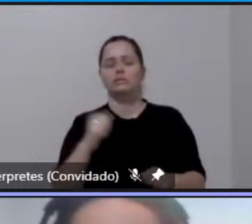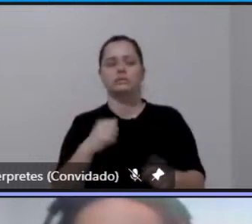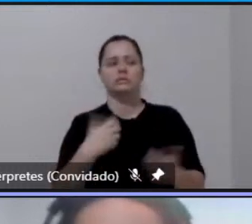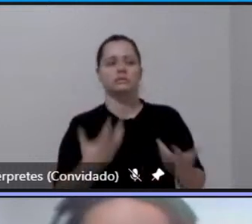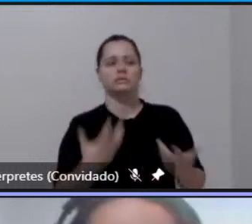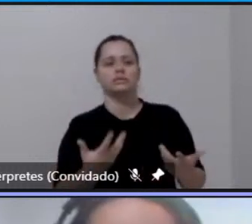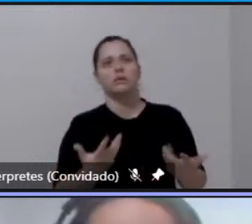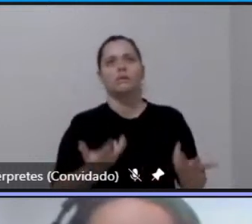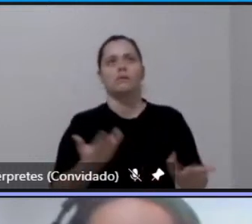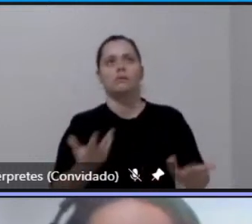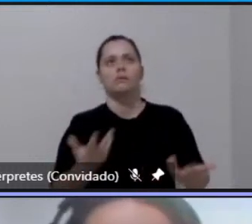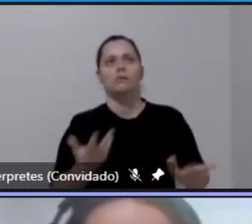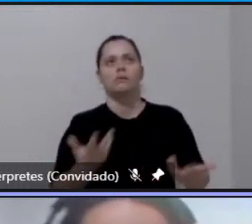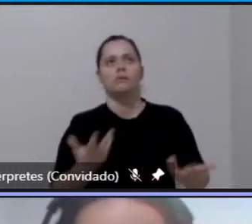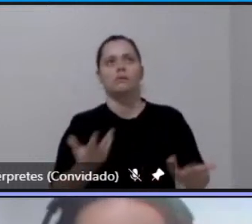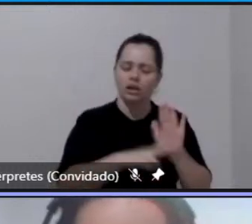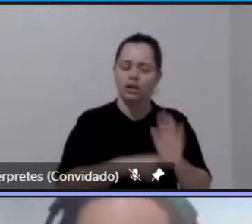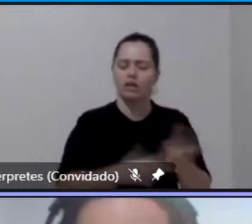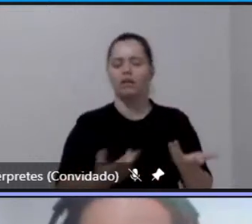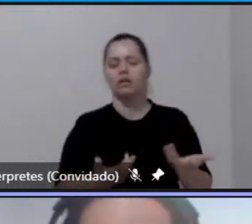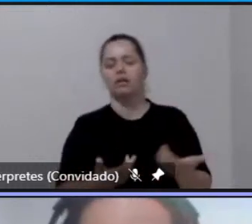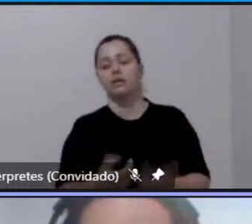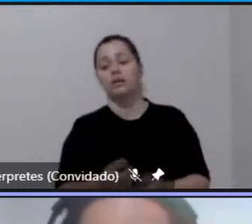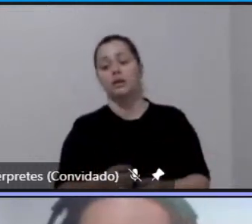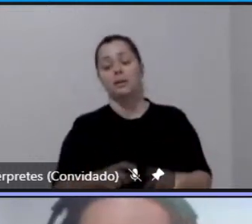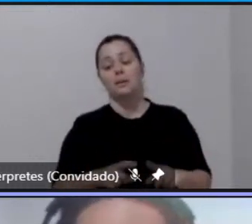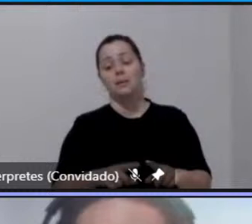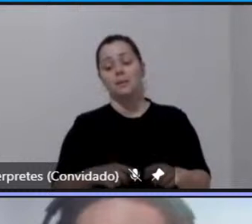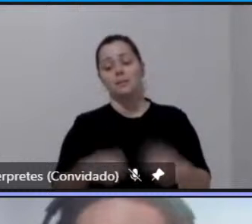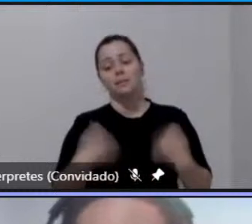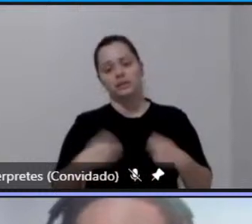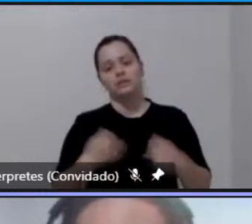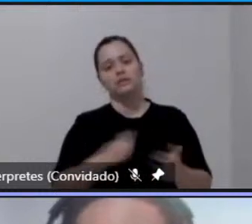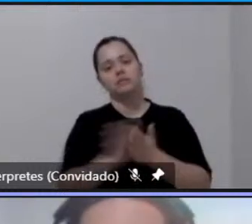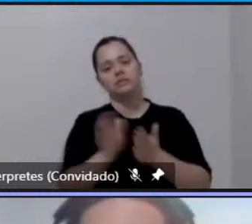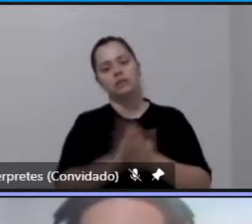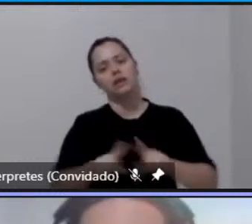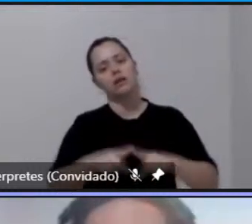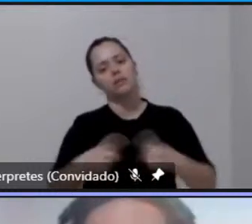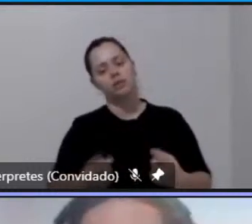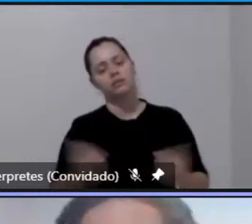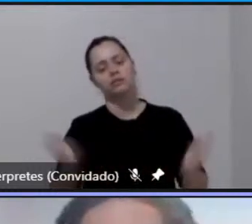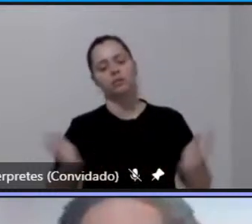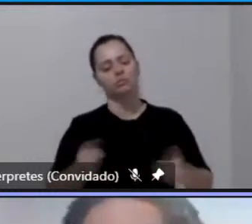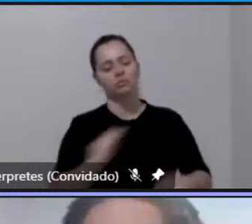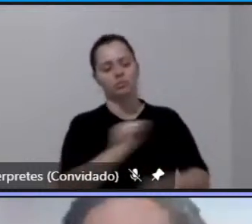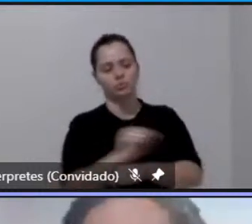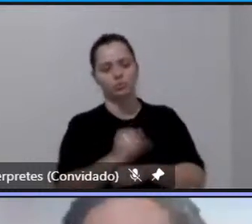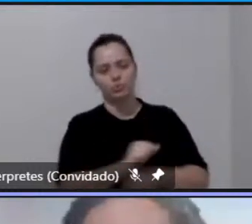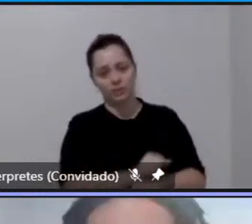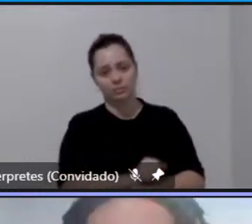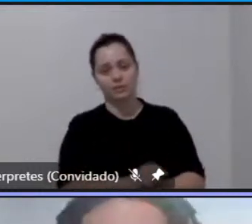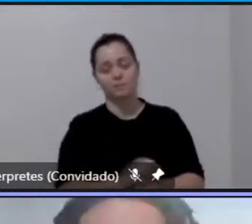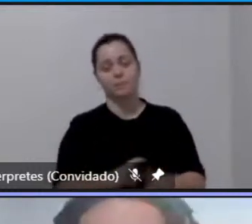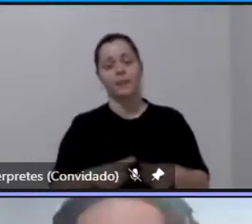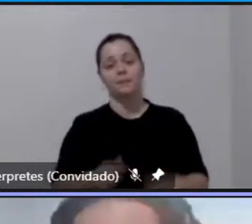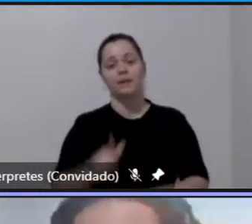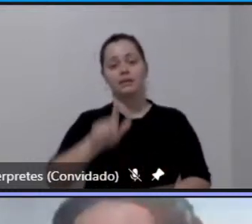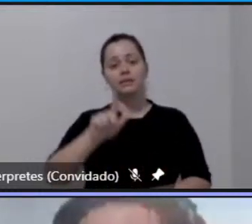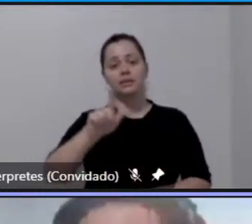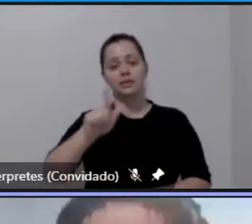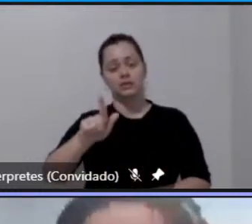o PDUI que já era para ter saído há muito tempo está parado e a Agenvale ela não tem uma atuação